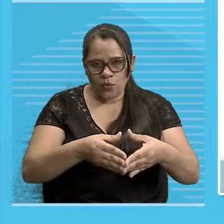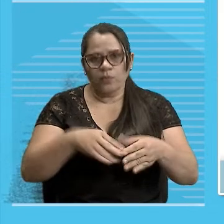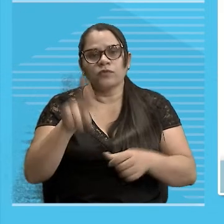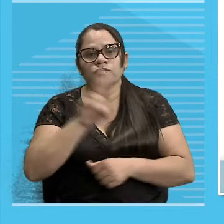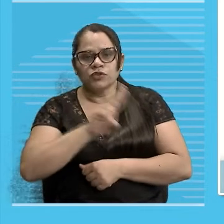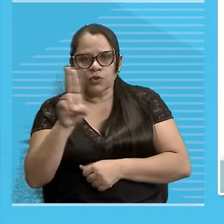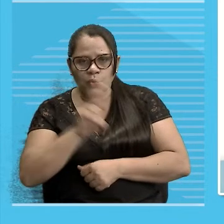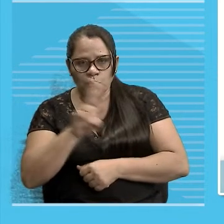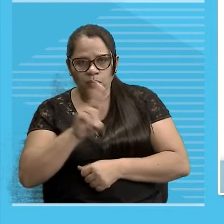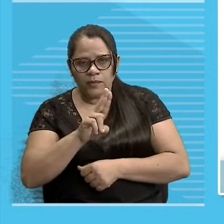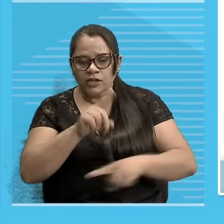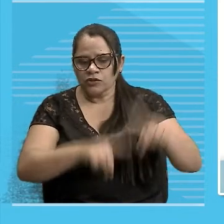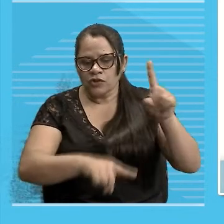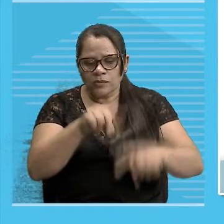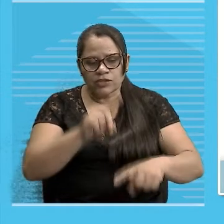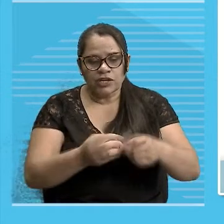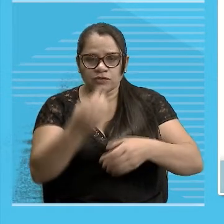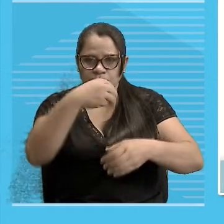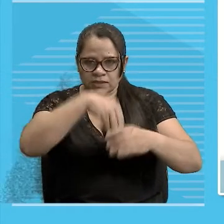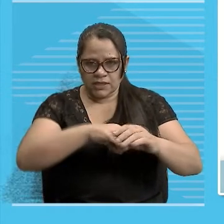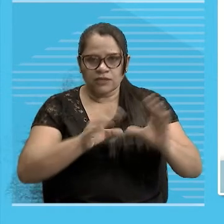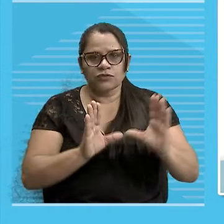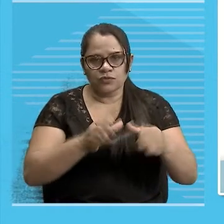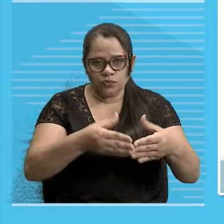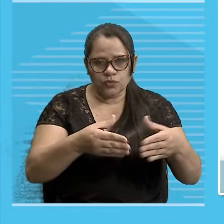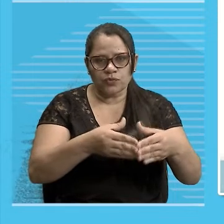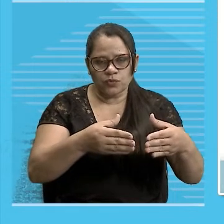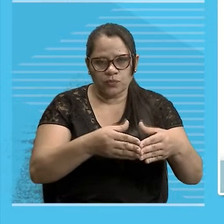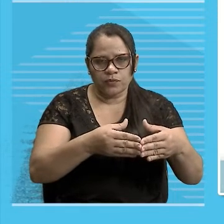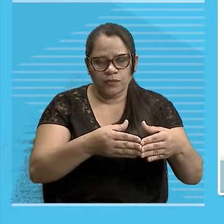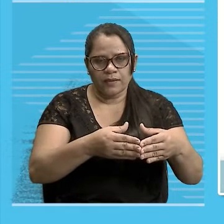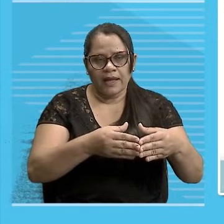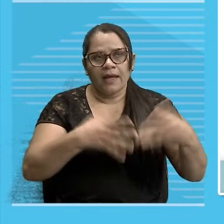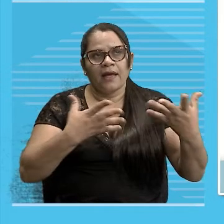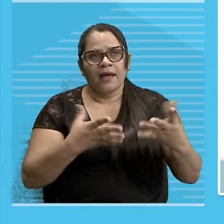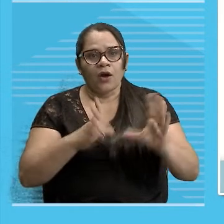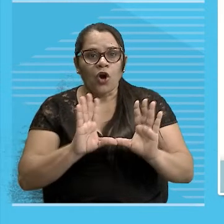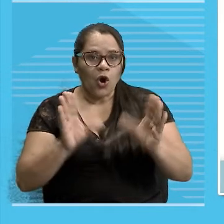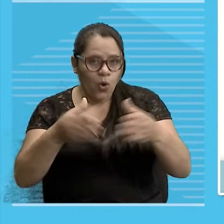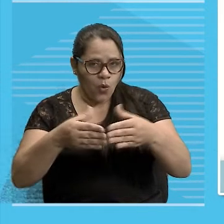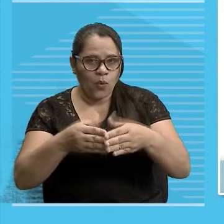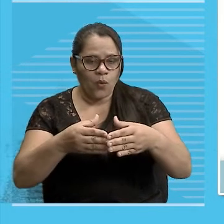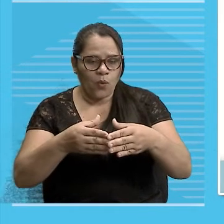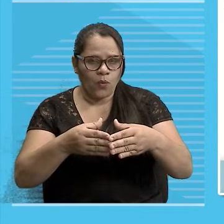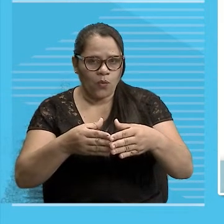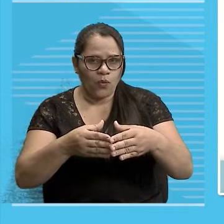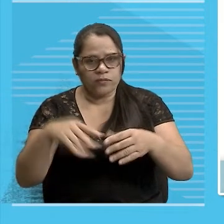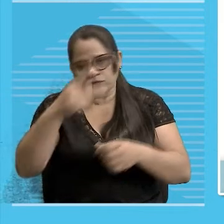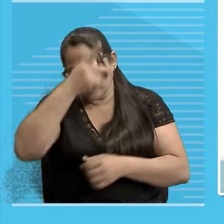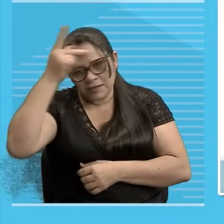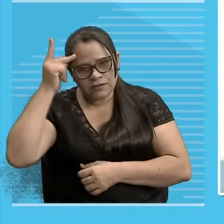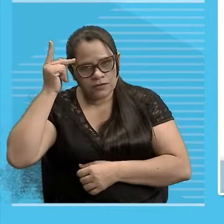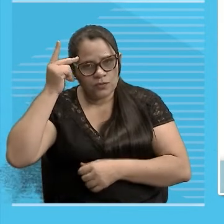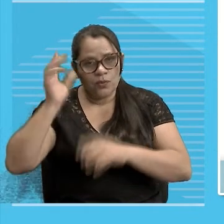horror Você pode se especificar Horror de gente Horror de bagunça Tá Horror